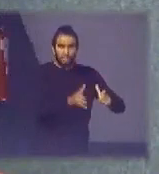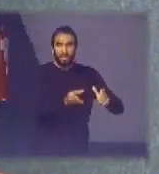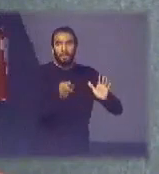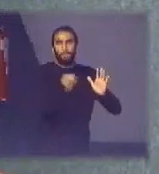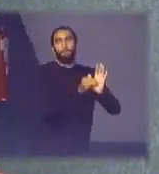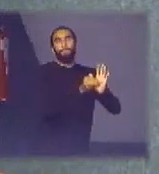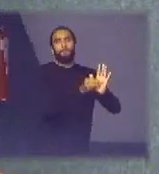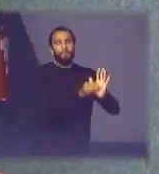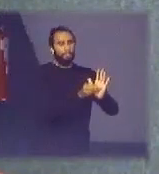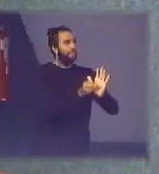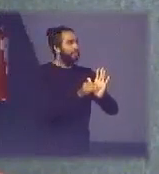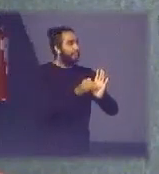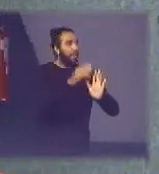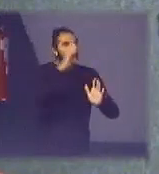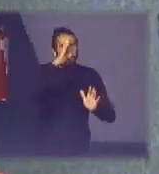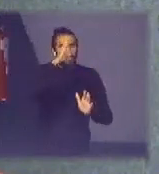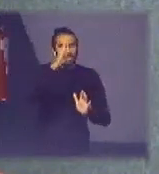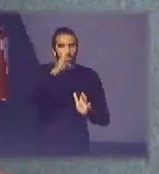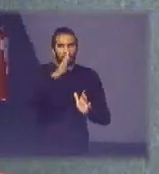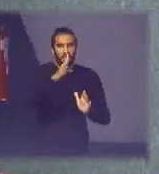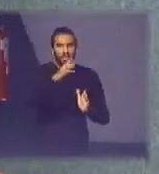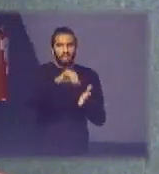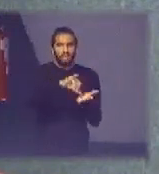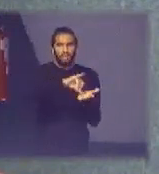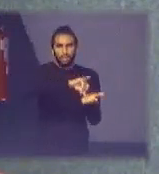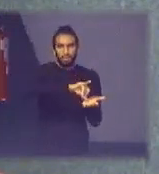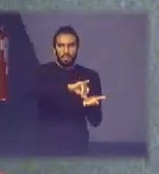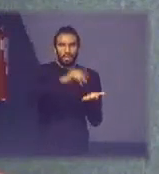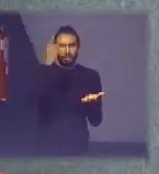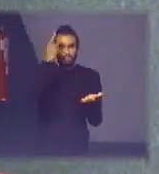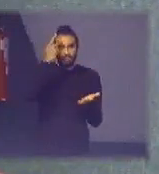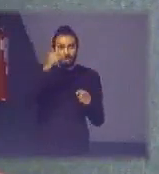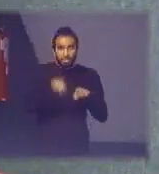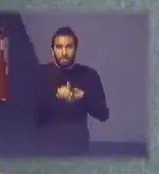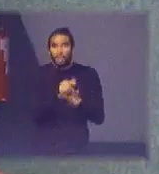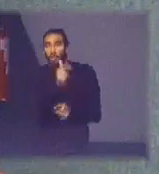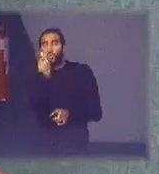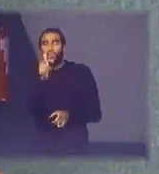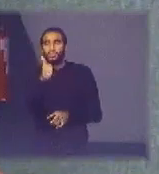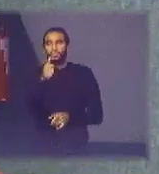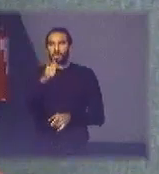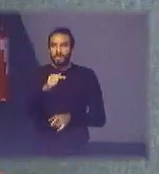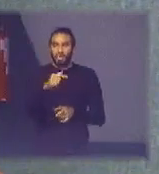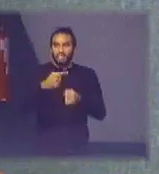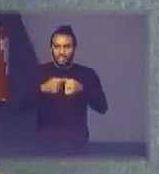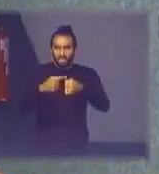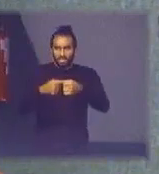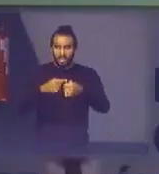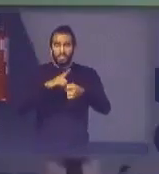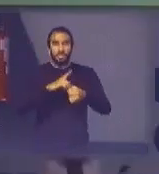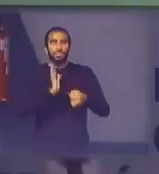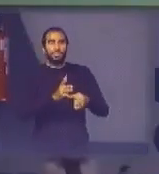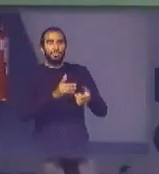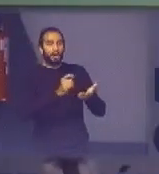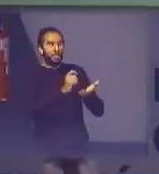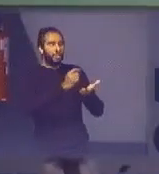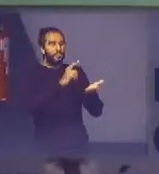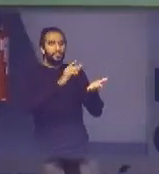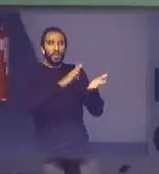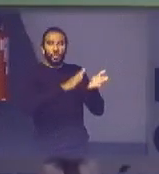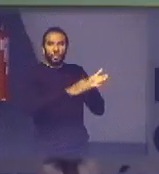principalmente na cidade de São Paulo e mais 17 cidades temos nesse termo de compromisso assinado